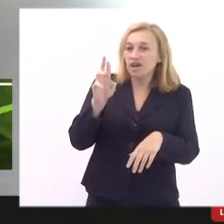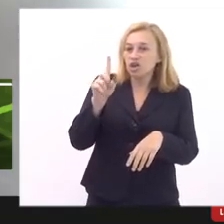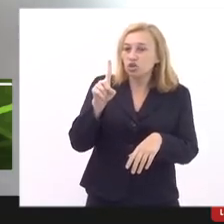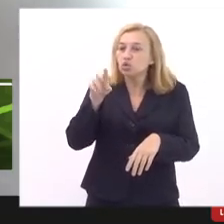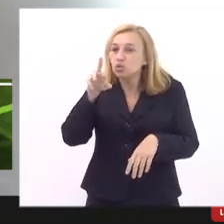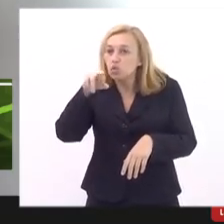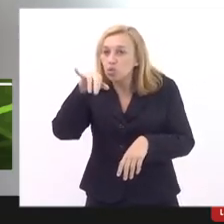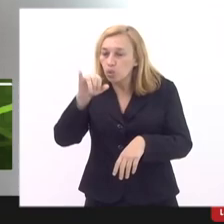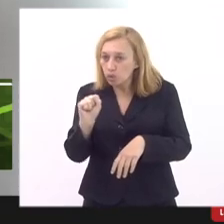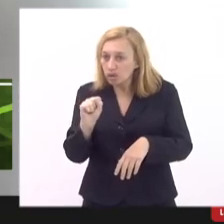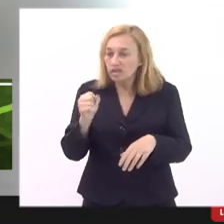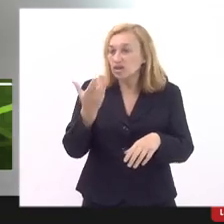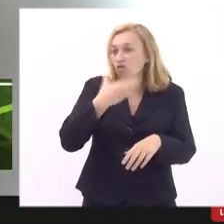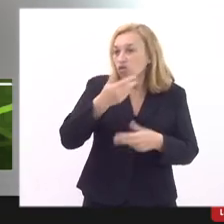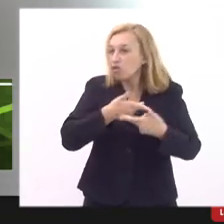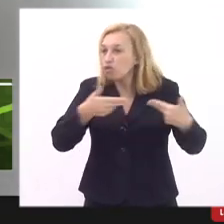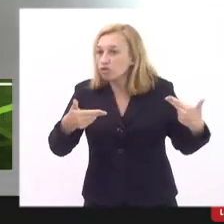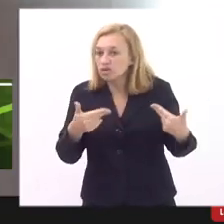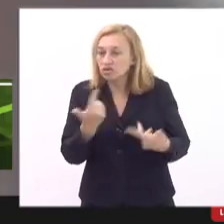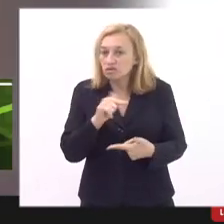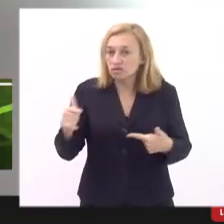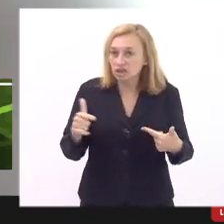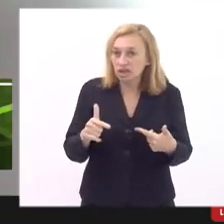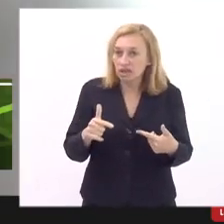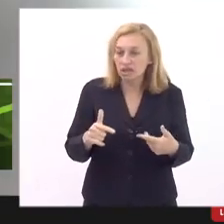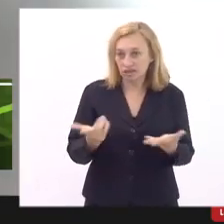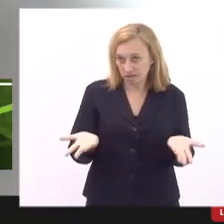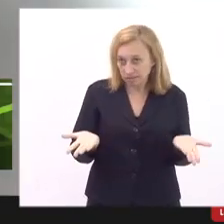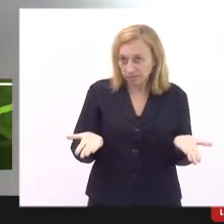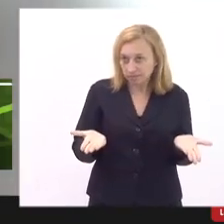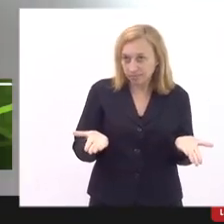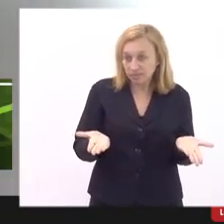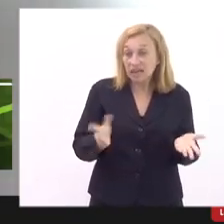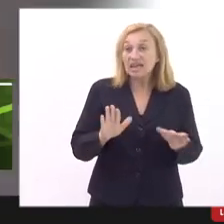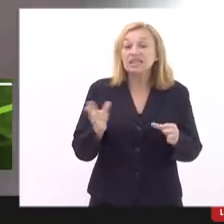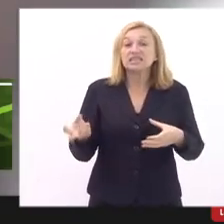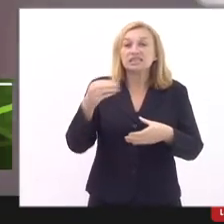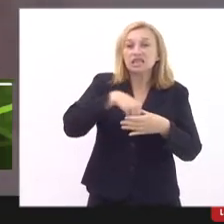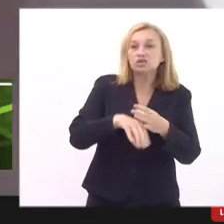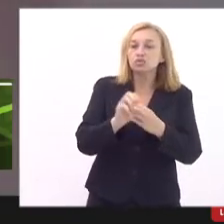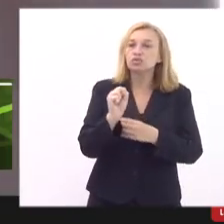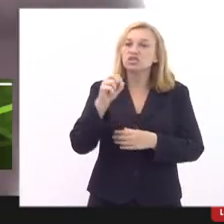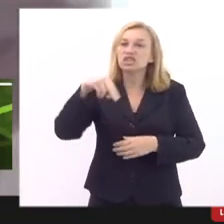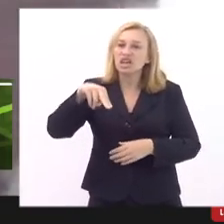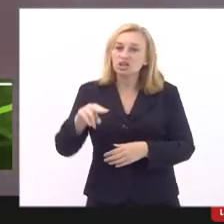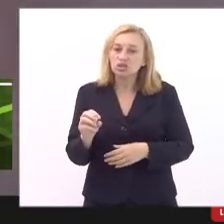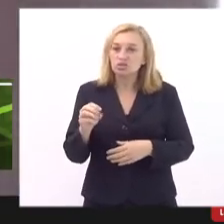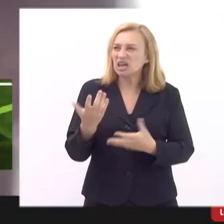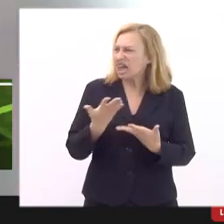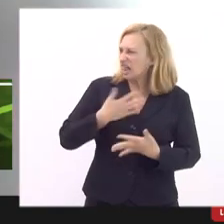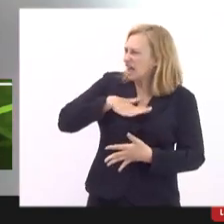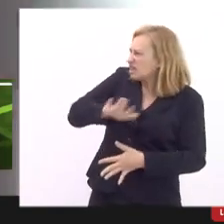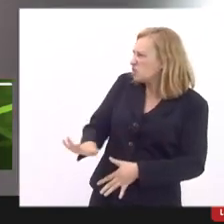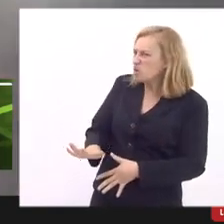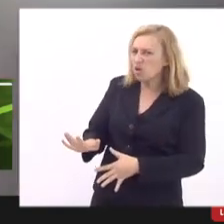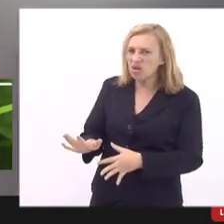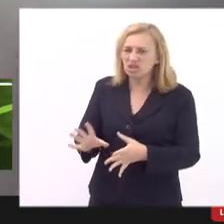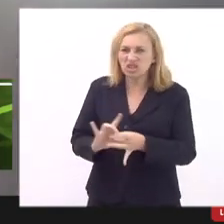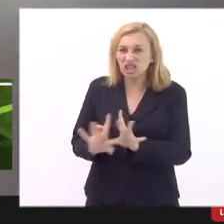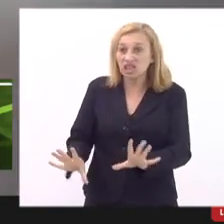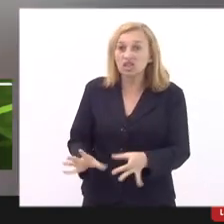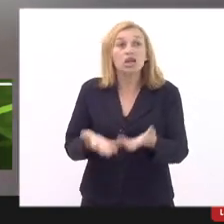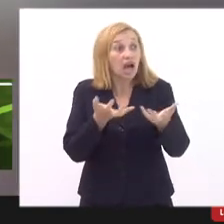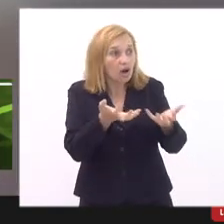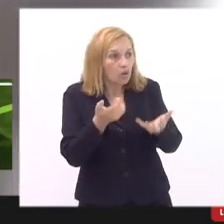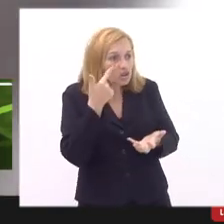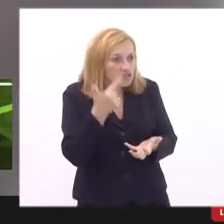eram gêneros que tipicamente a gente escutava dentro do senso do conhecimento comum a fala de que eles não gostam eles deixam e agora